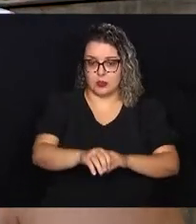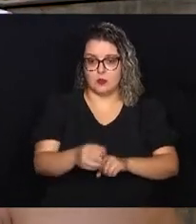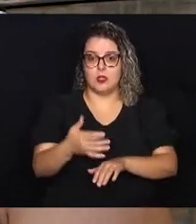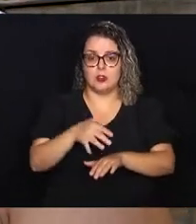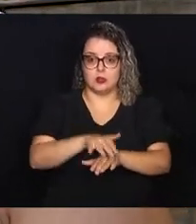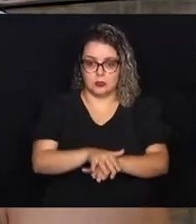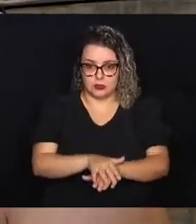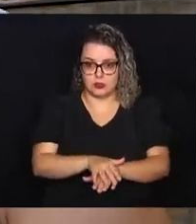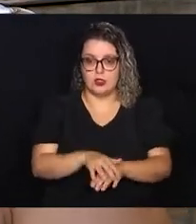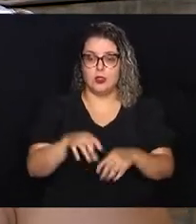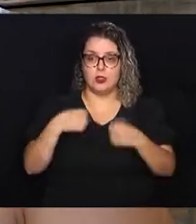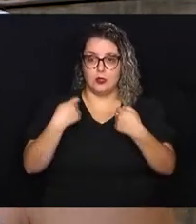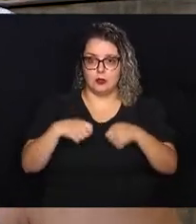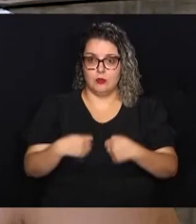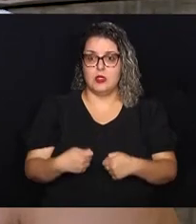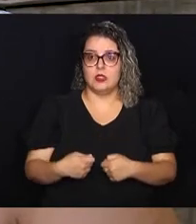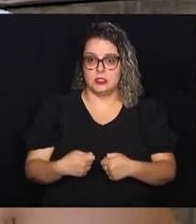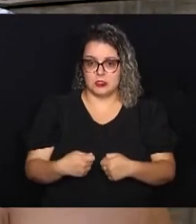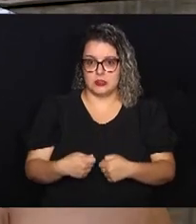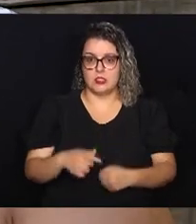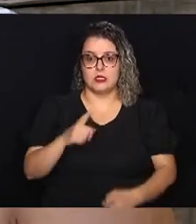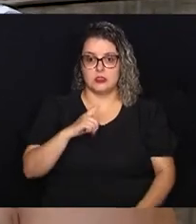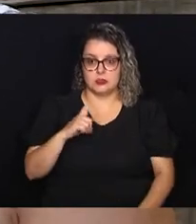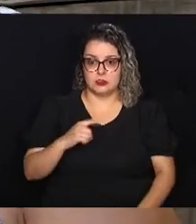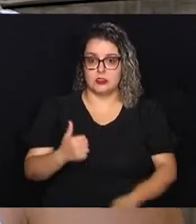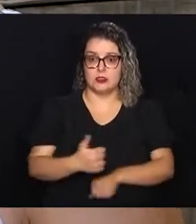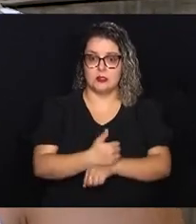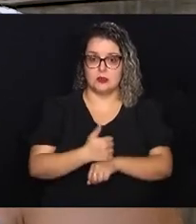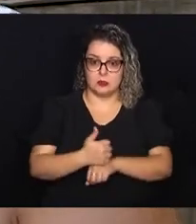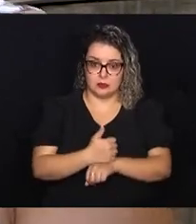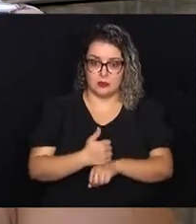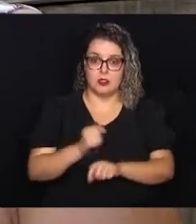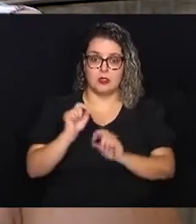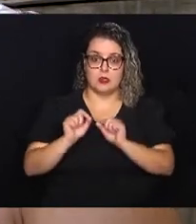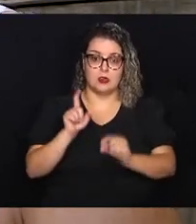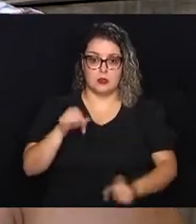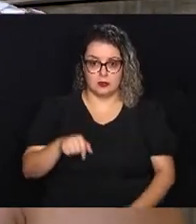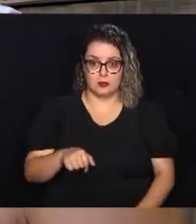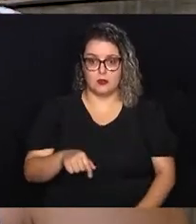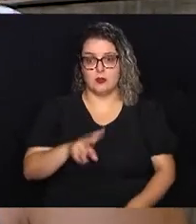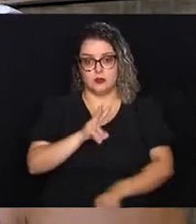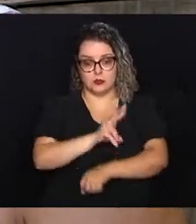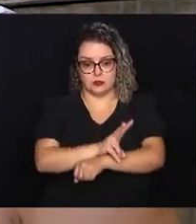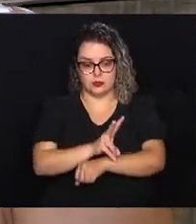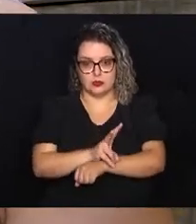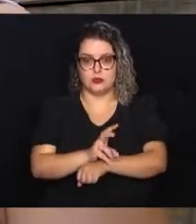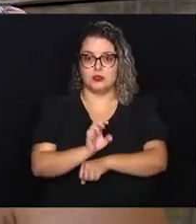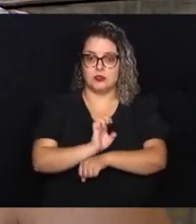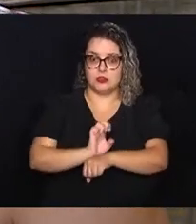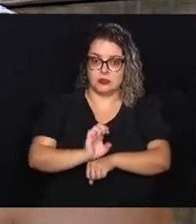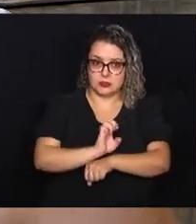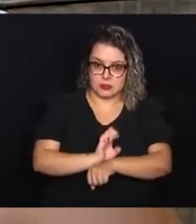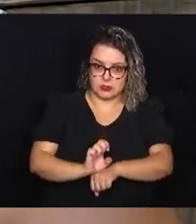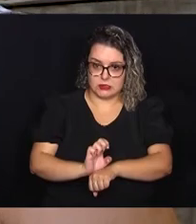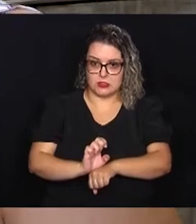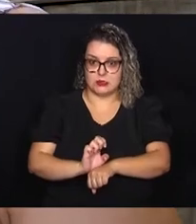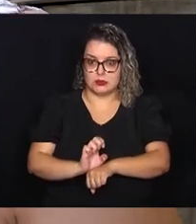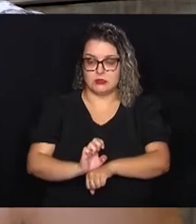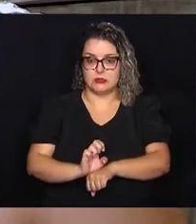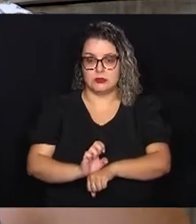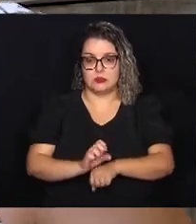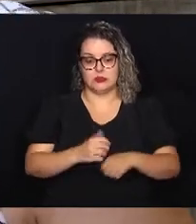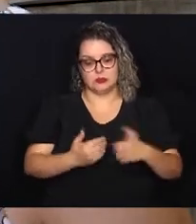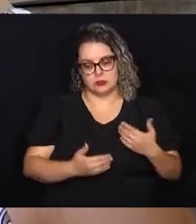fato a educação inclusiva, é necessário que tenhamos esses profissionais. Quem são? São os cuidadores, são os estagiários,